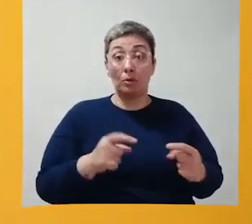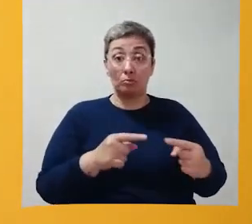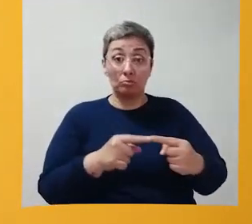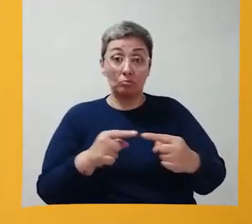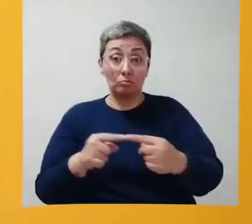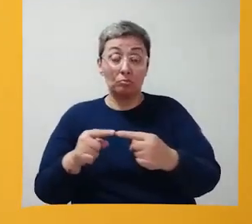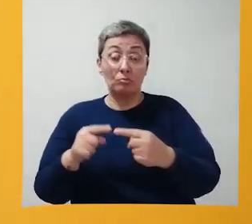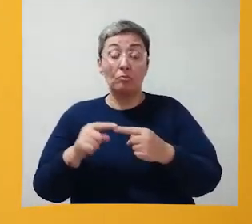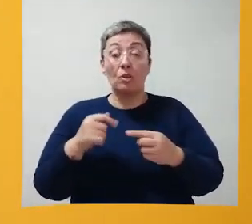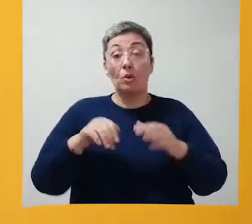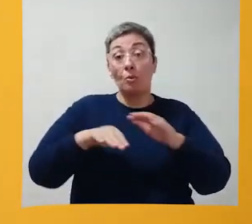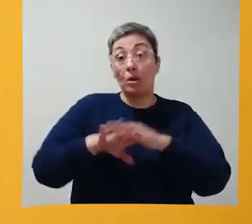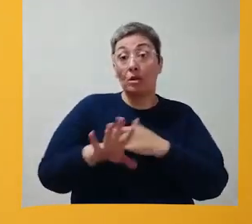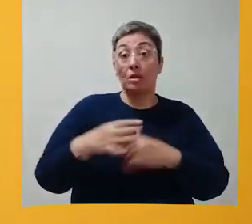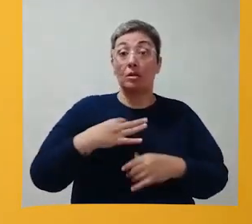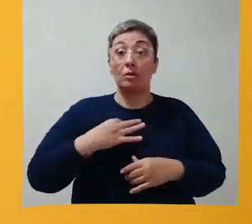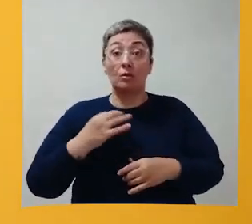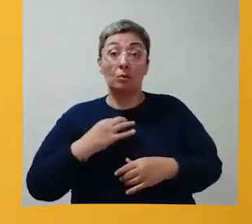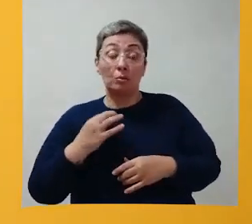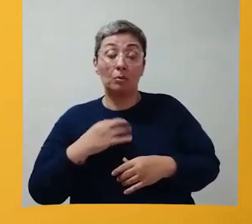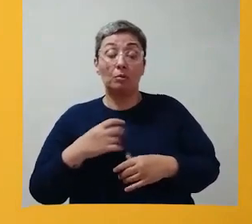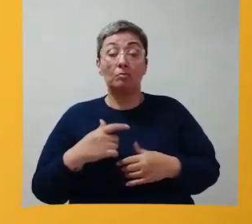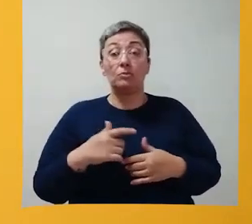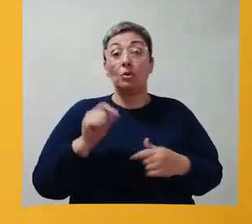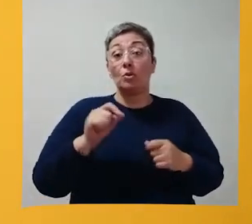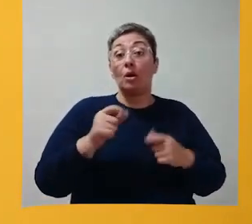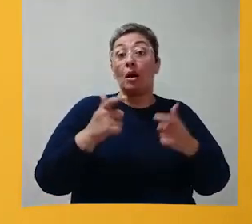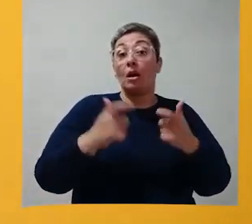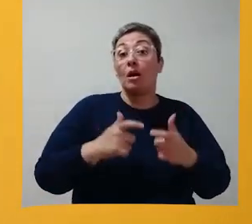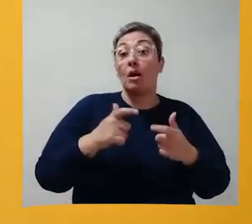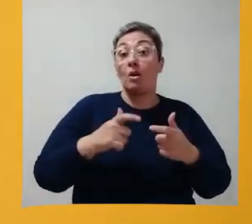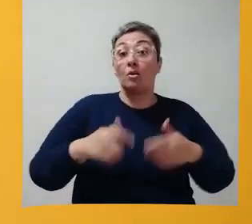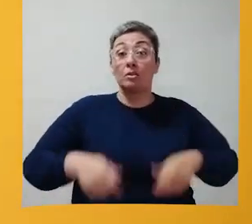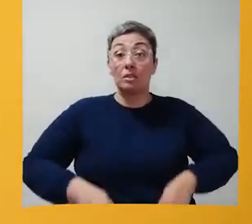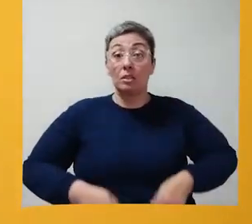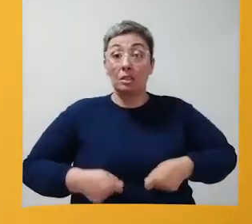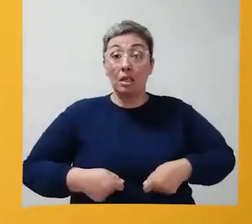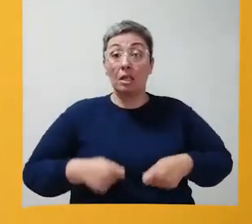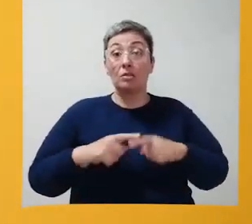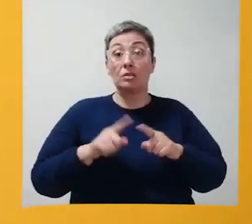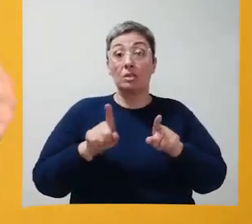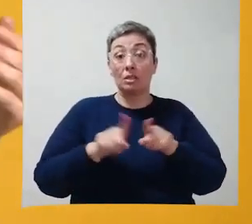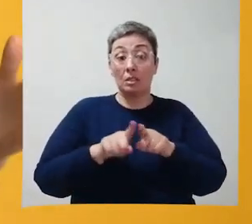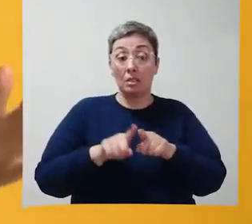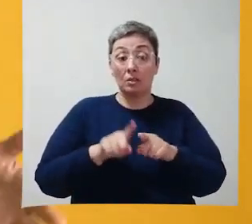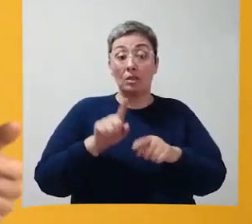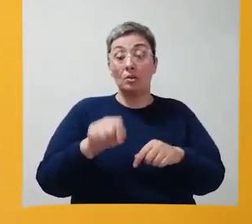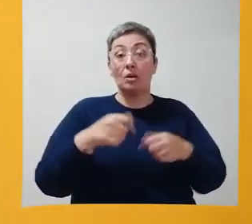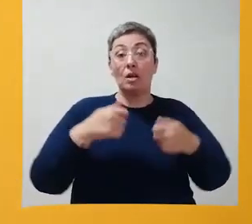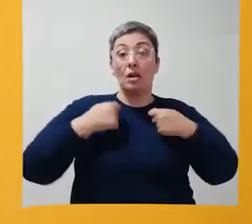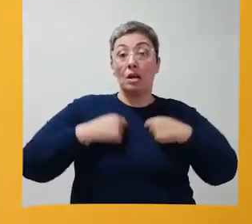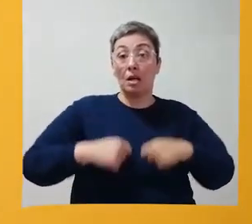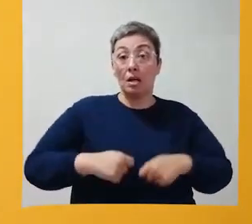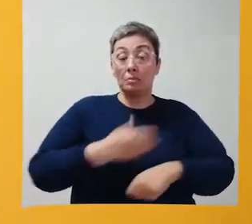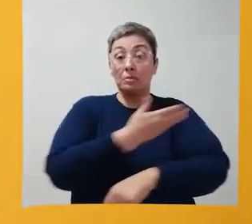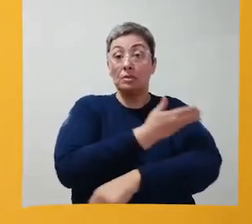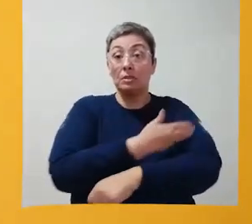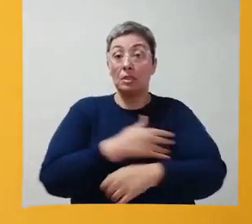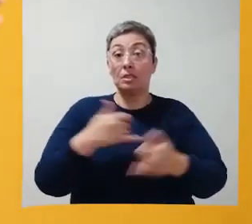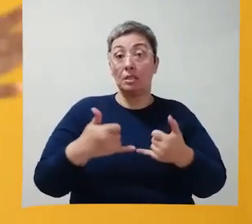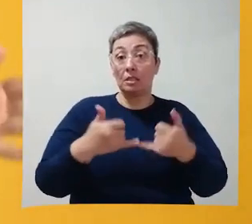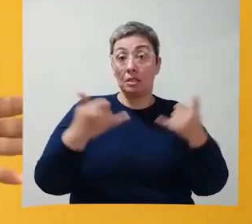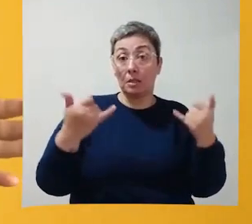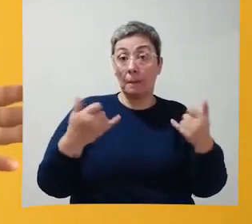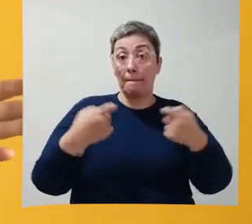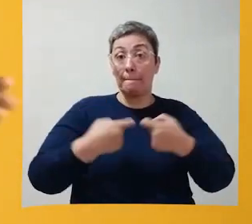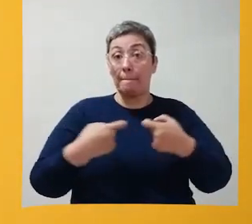na hora que nós vamos guardar alguma roupa, onde fica as calças, coloque no igual, as camisetas, as cuecas,